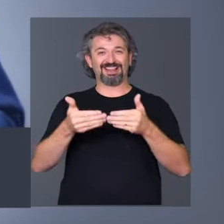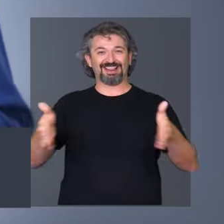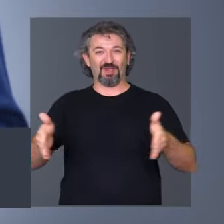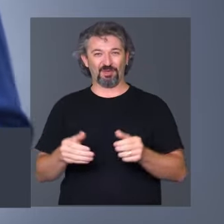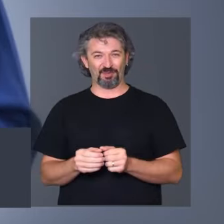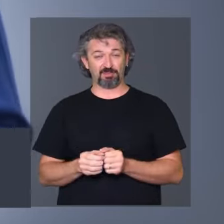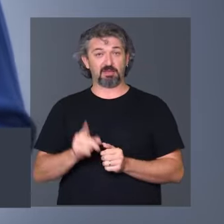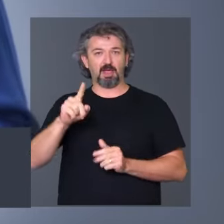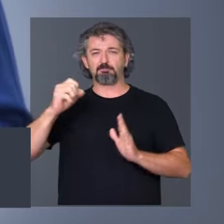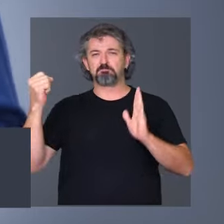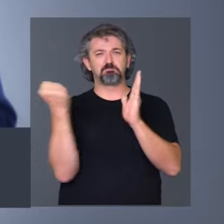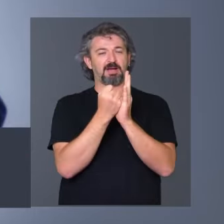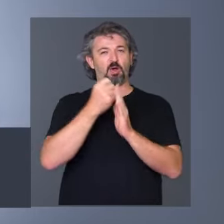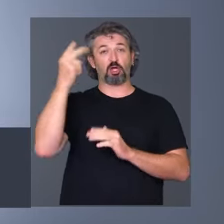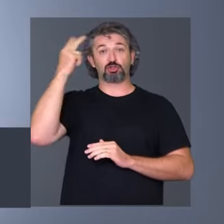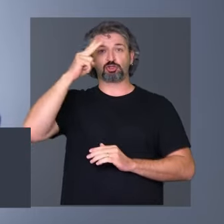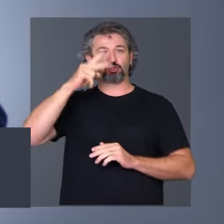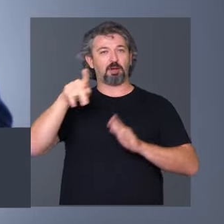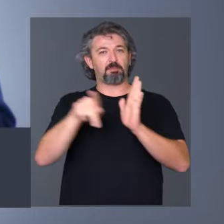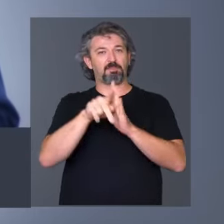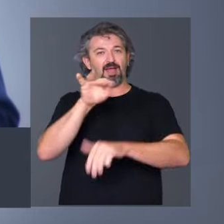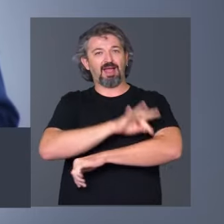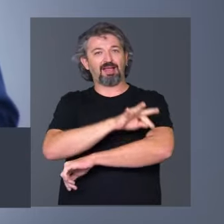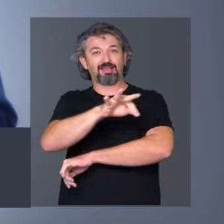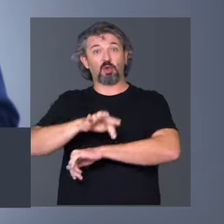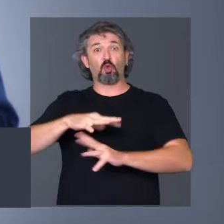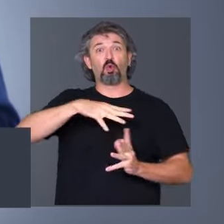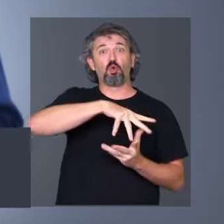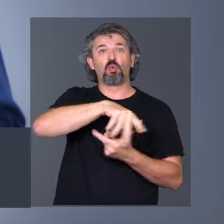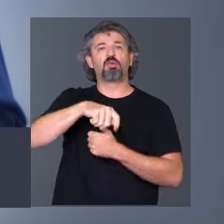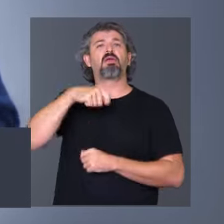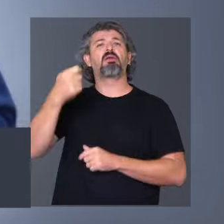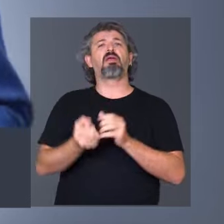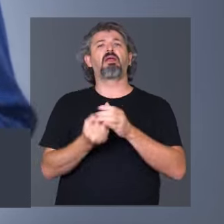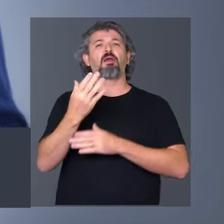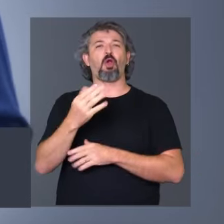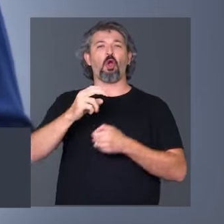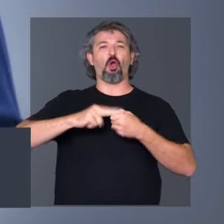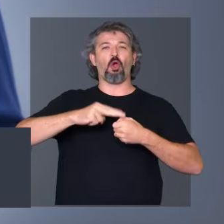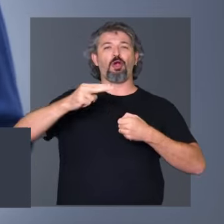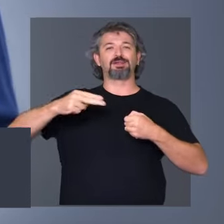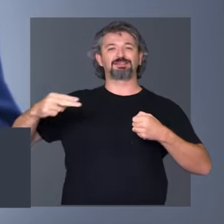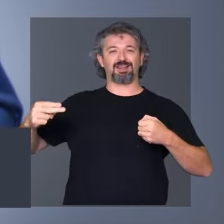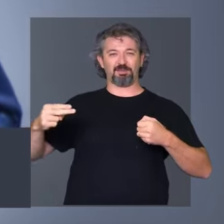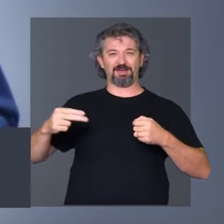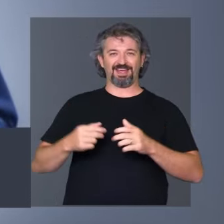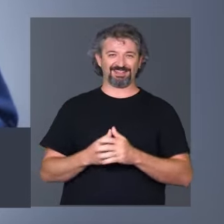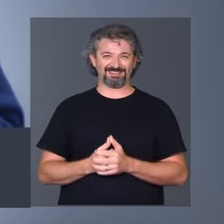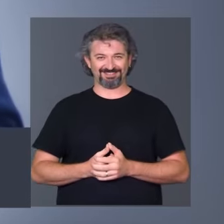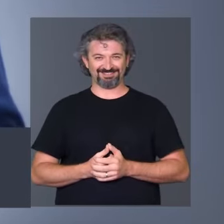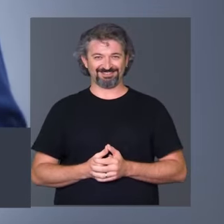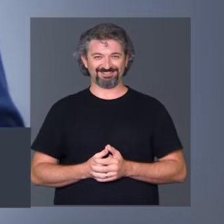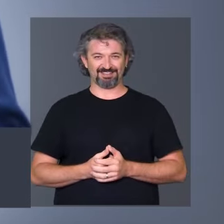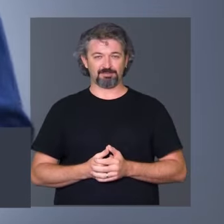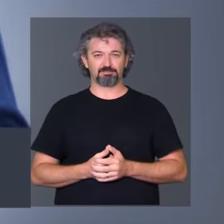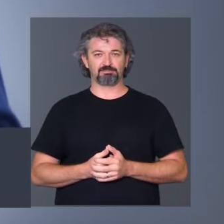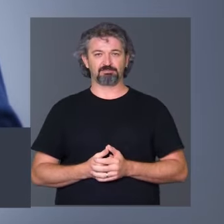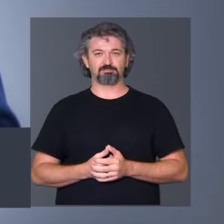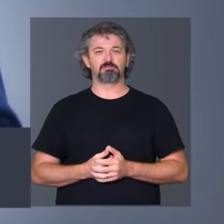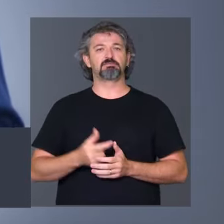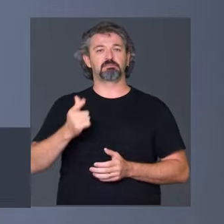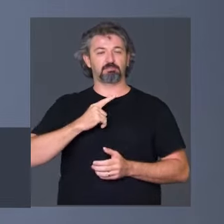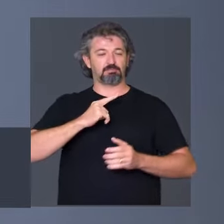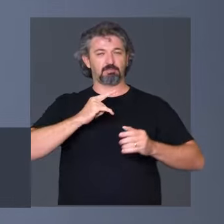nova capital do Brasil. É um marco na arquitetura modernista do mundo, uma das criações do arquiteto Oscar Niemeyer para Brasília.